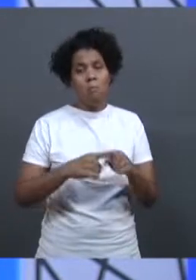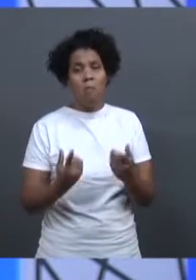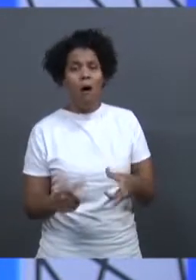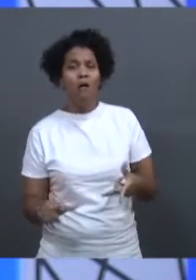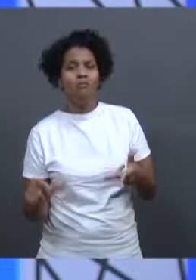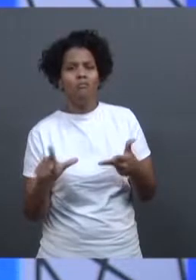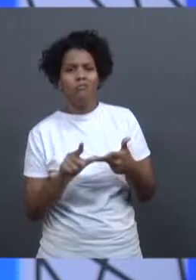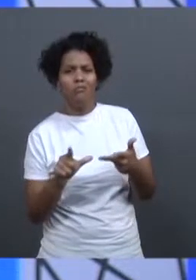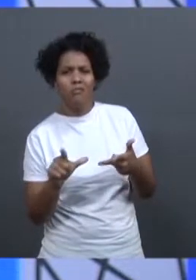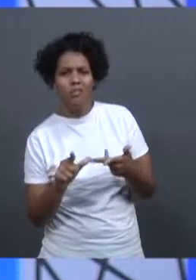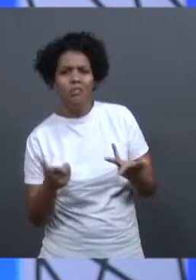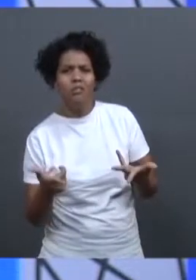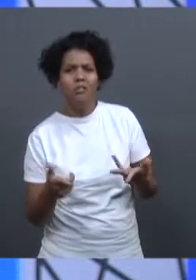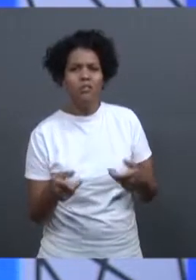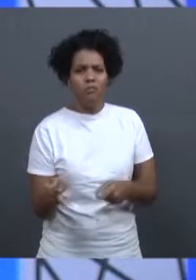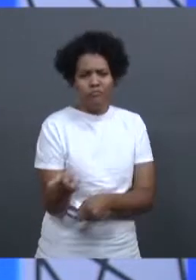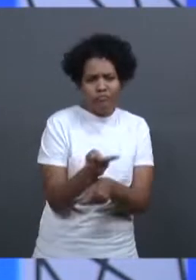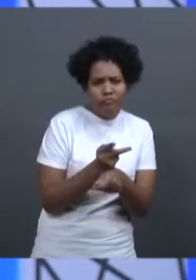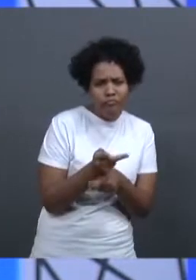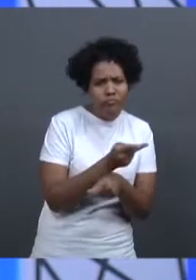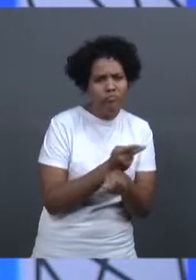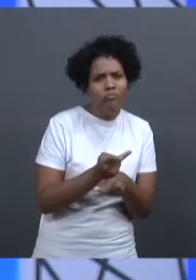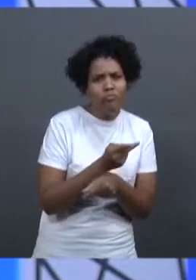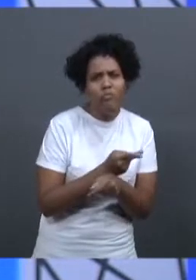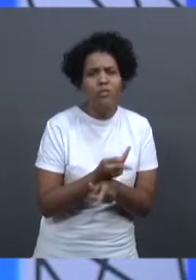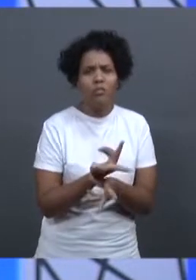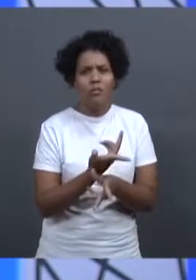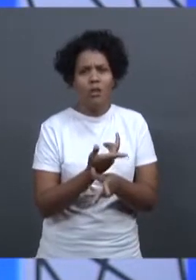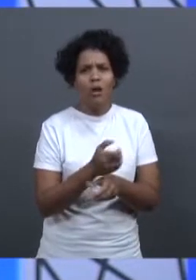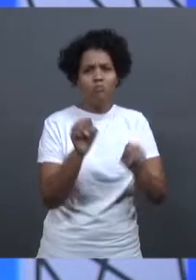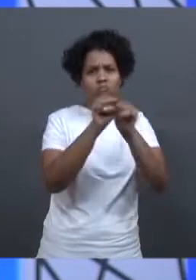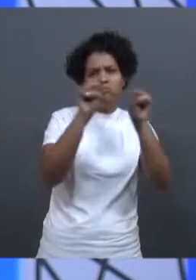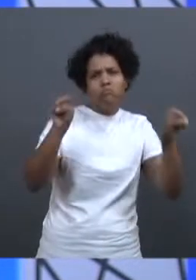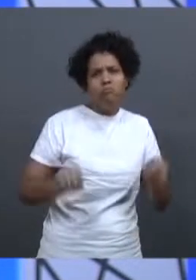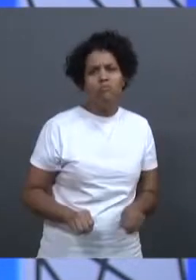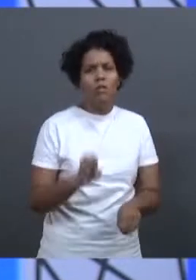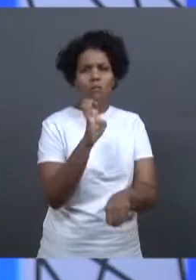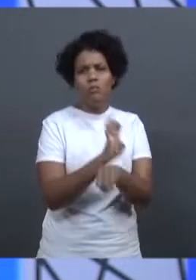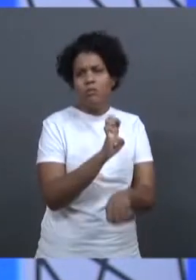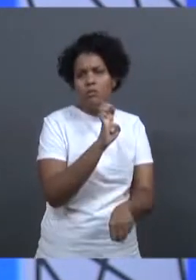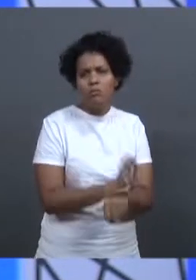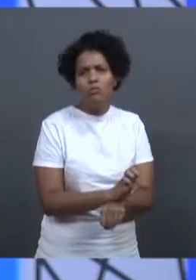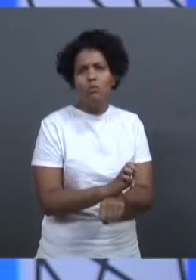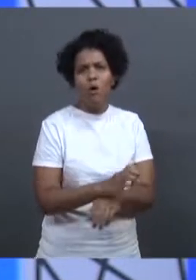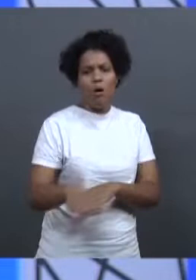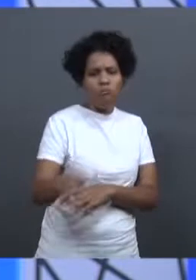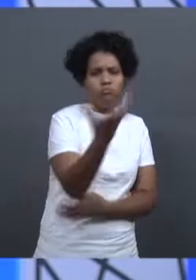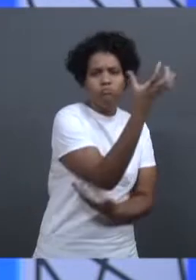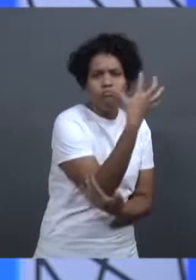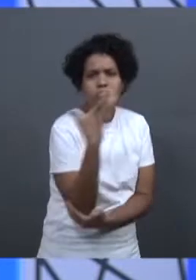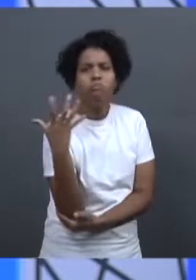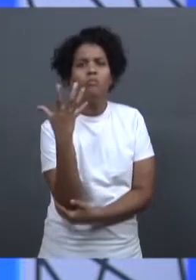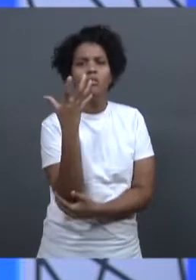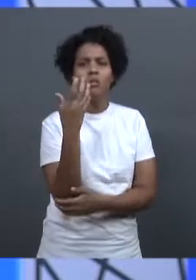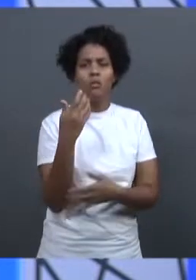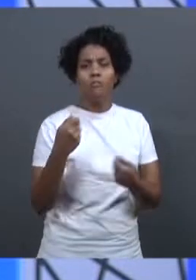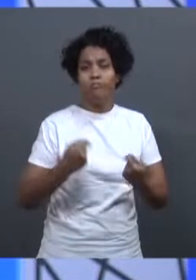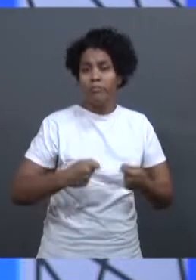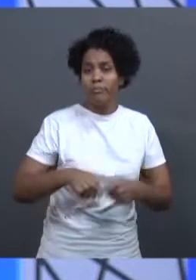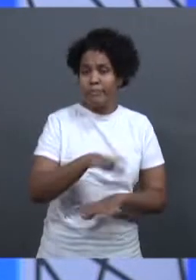fiscalização. O sistema estadual, o sistema nacional de meio ambiente precisa